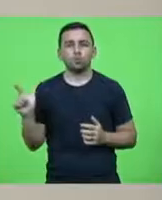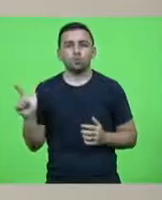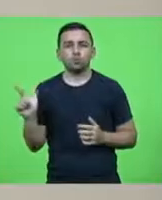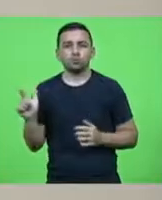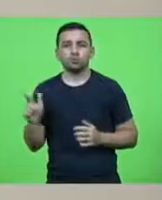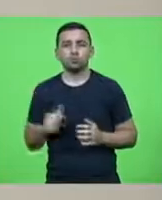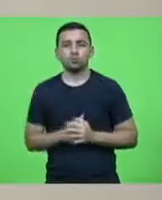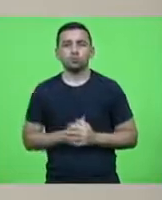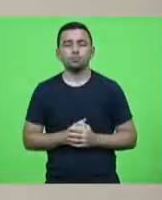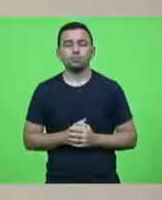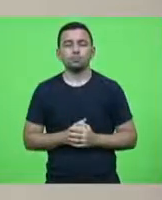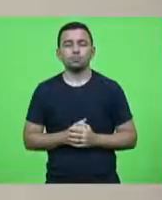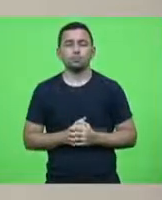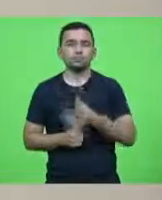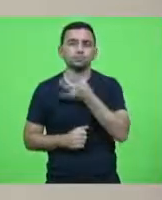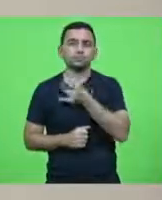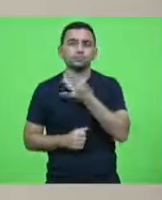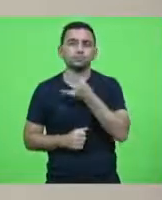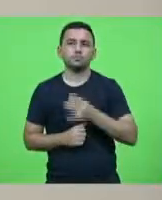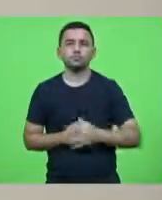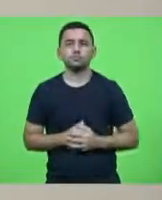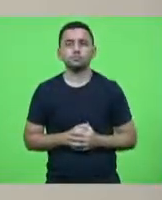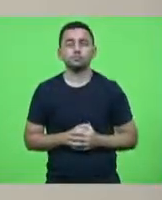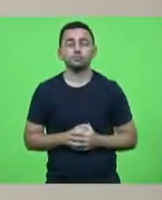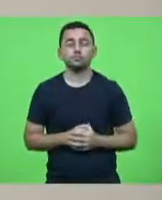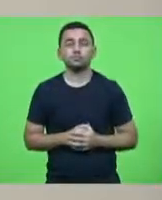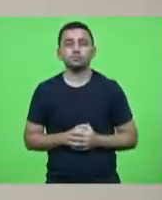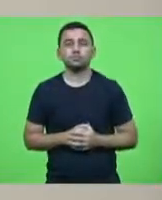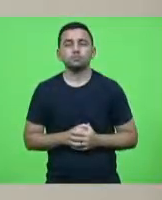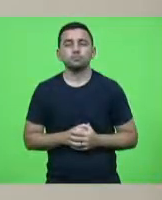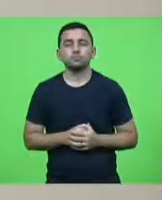o Alquini por 10 minutos deputado Valdir